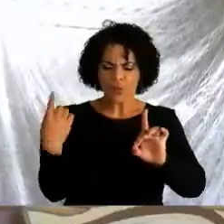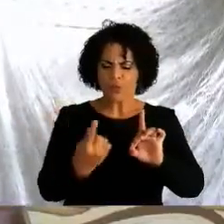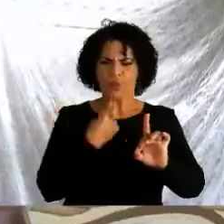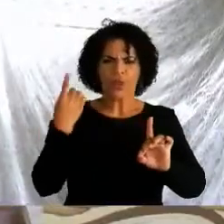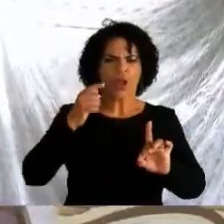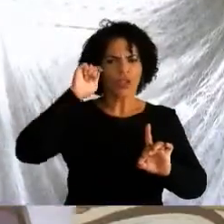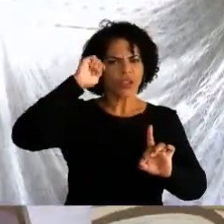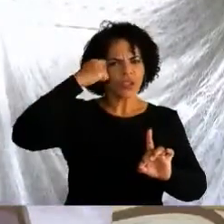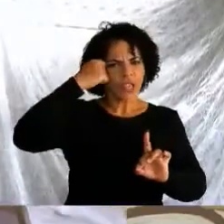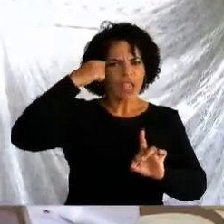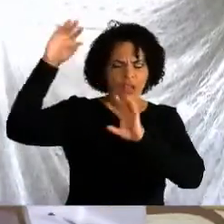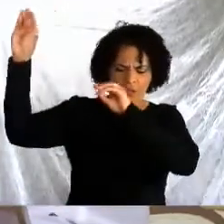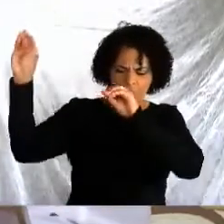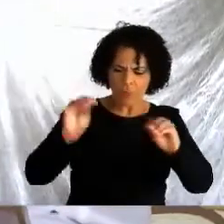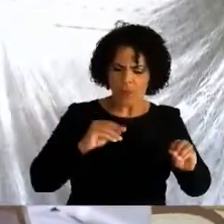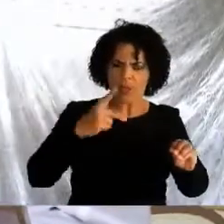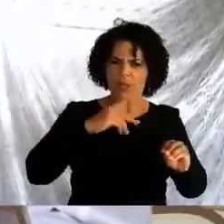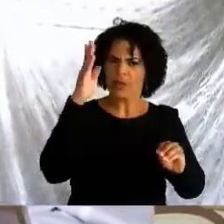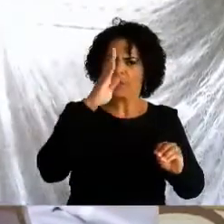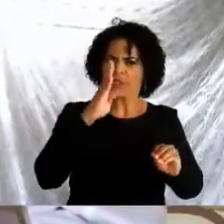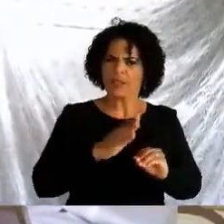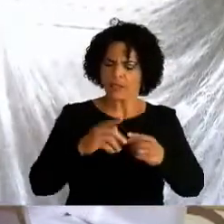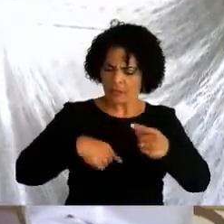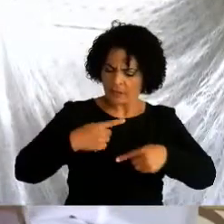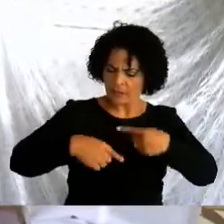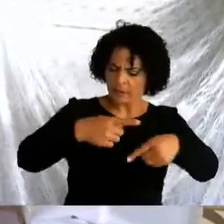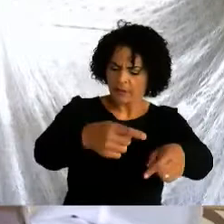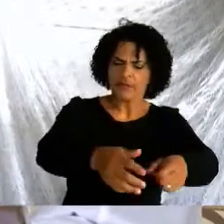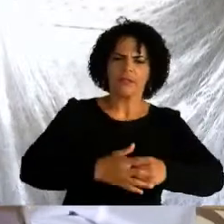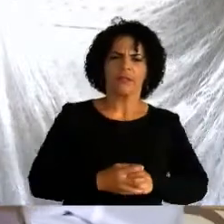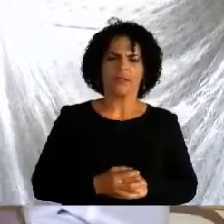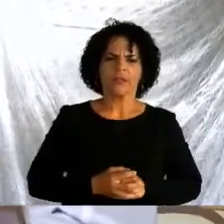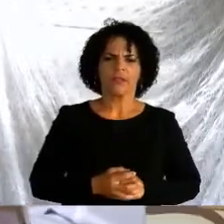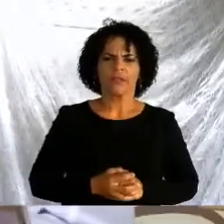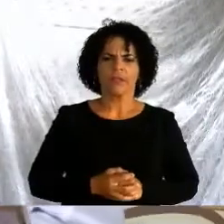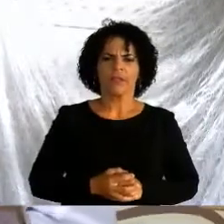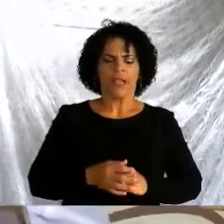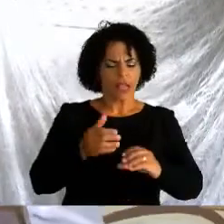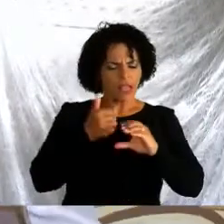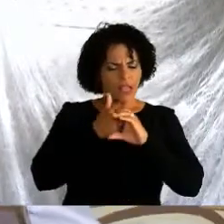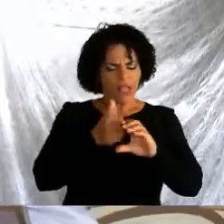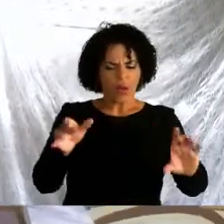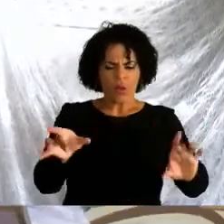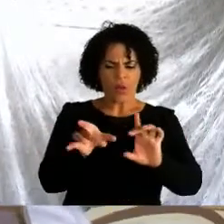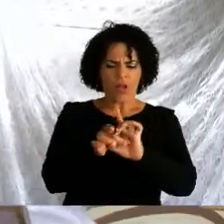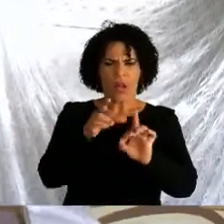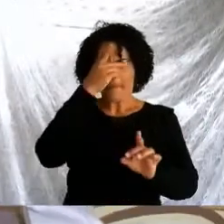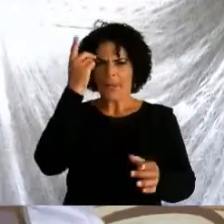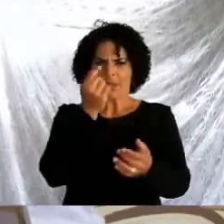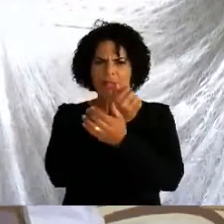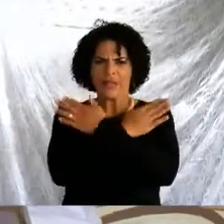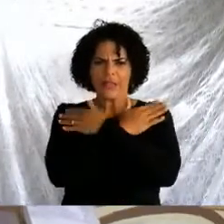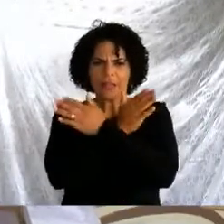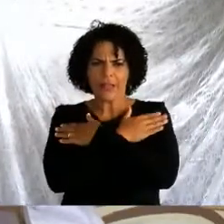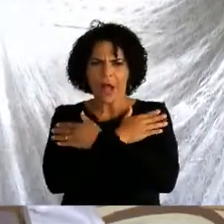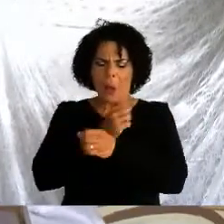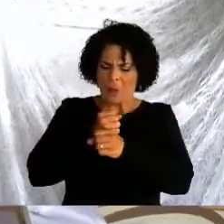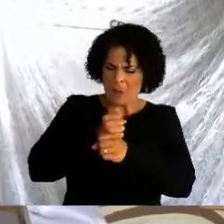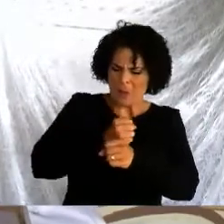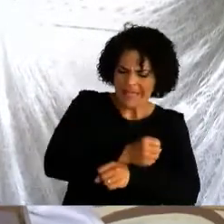afrodescendentes. Cristãos unidos pelos desempregados, subempregados,